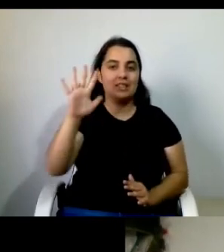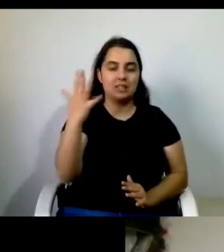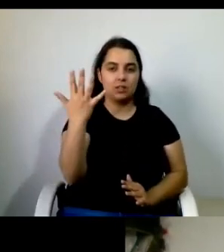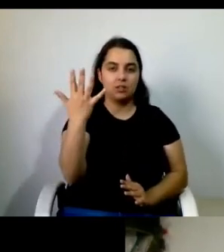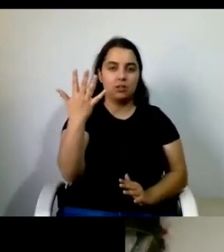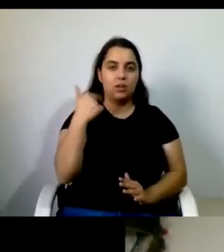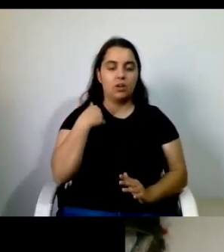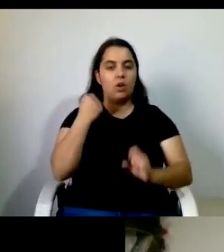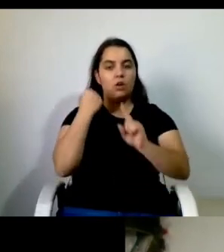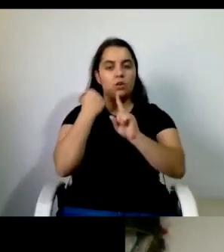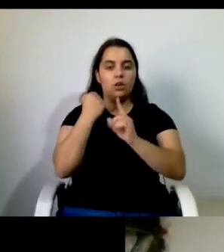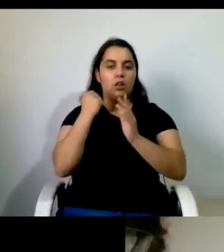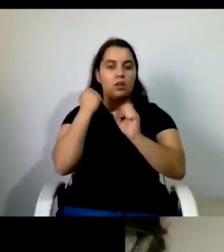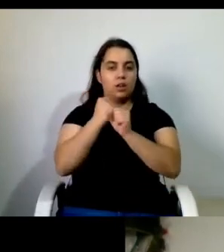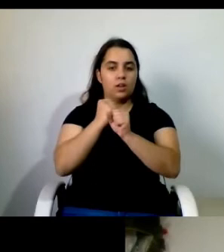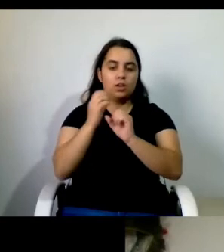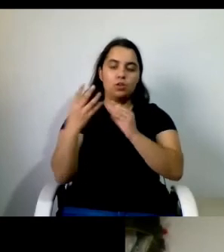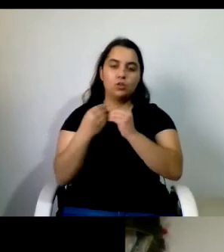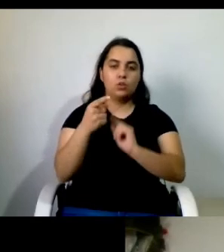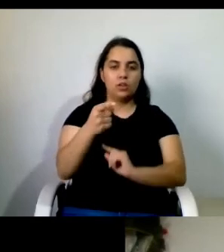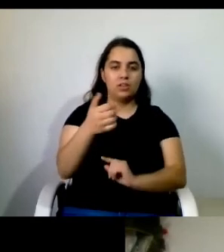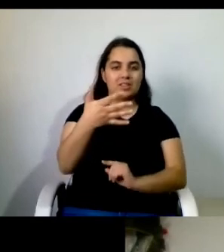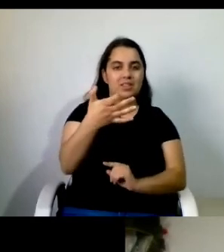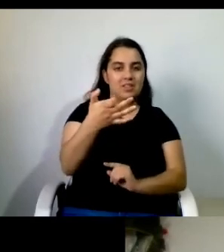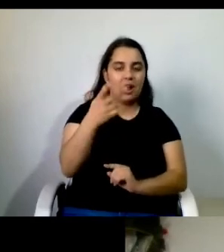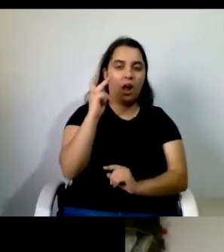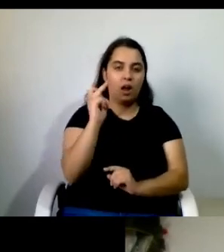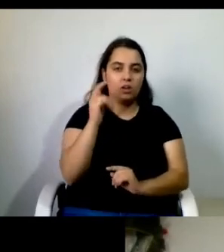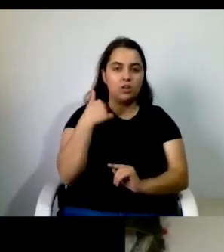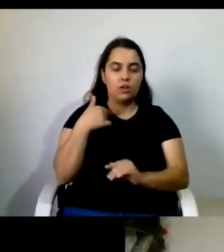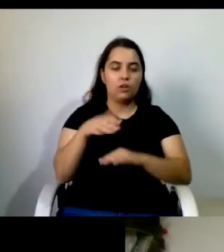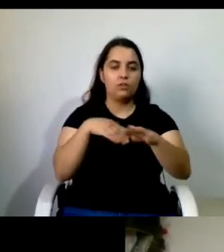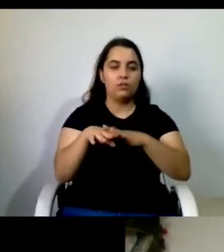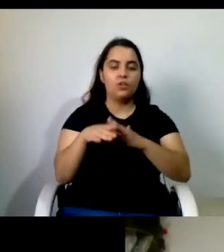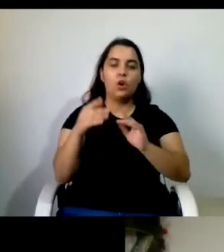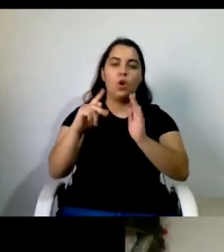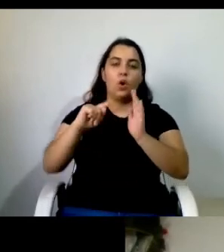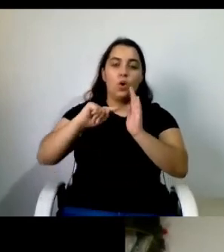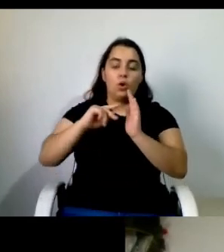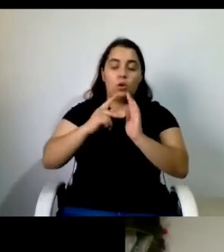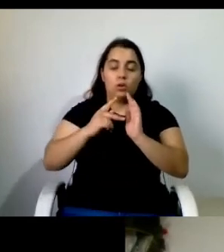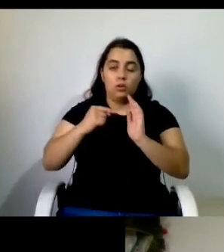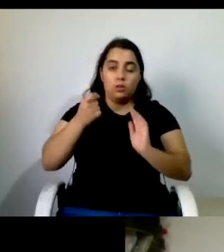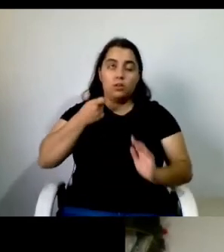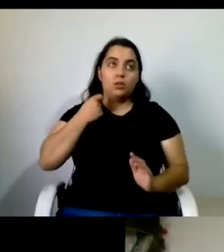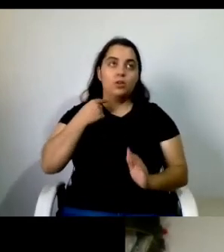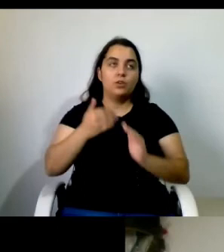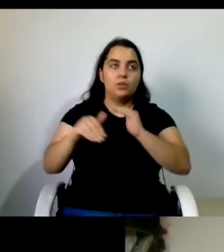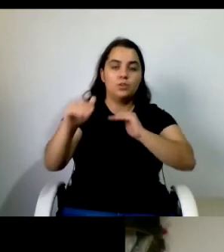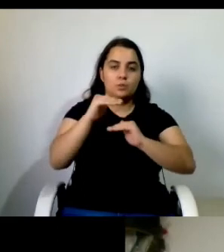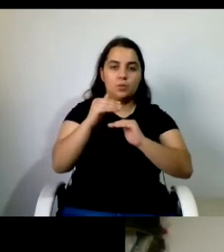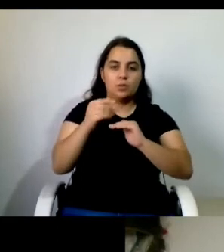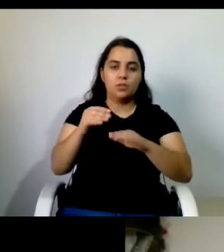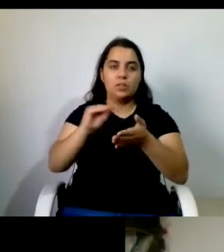anos fiz o curso superior de secretariado no Isla e trabalhei muito pouco tempo como assistente comercial